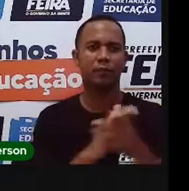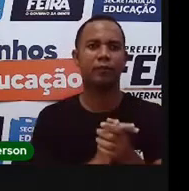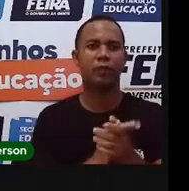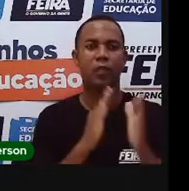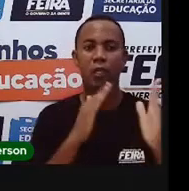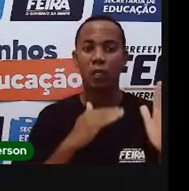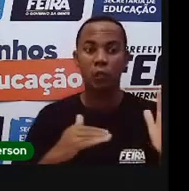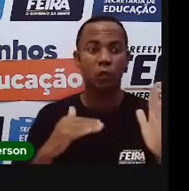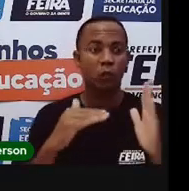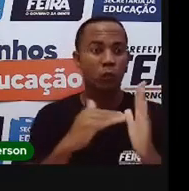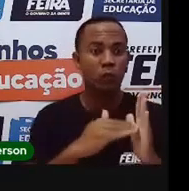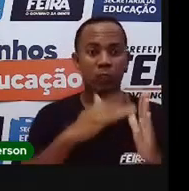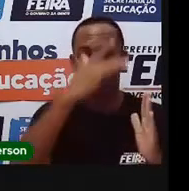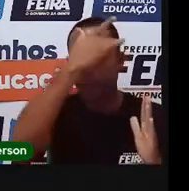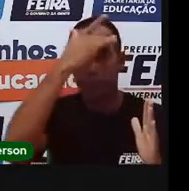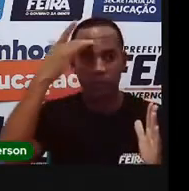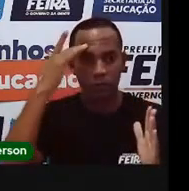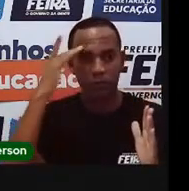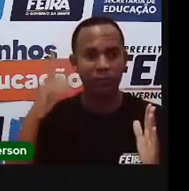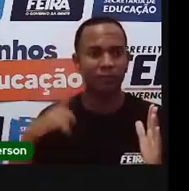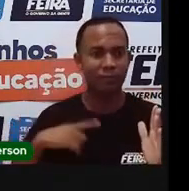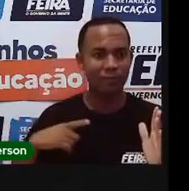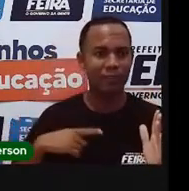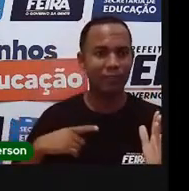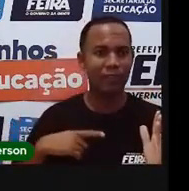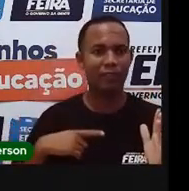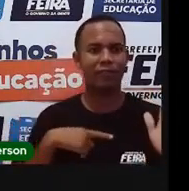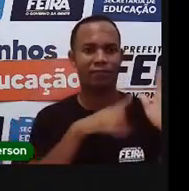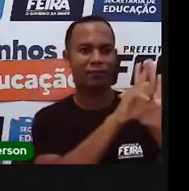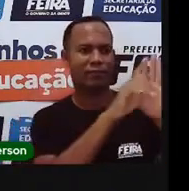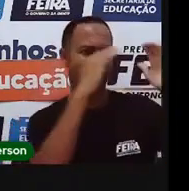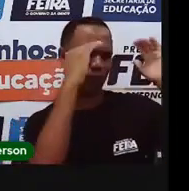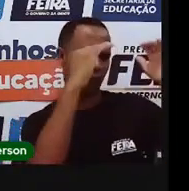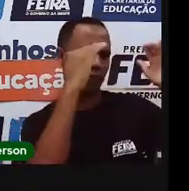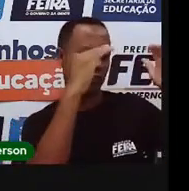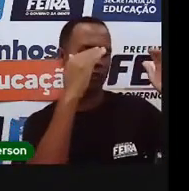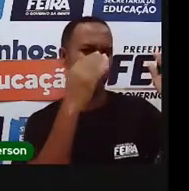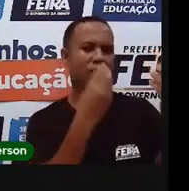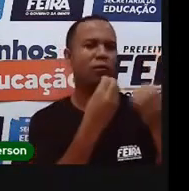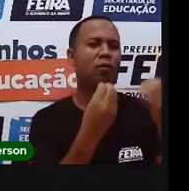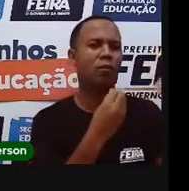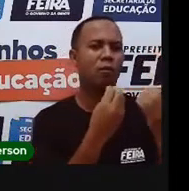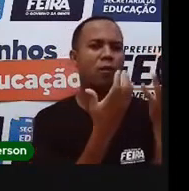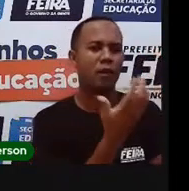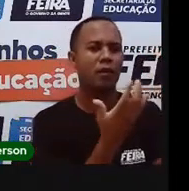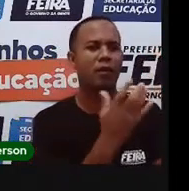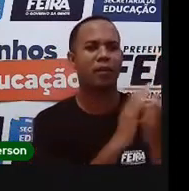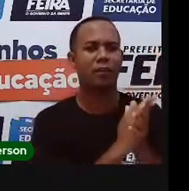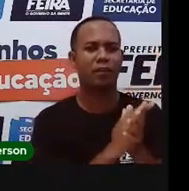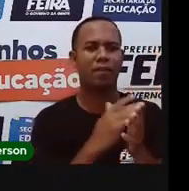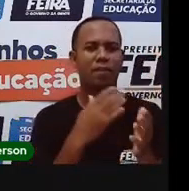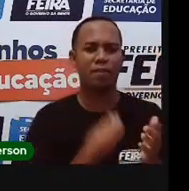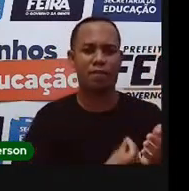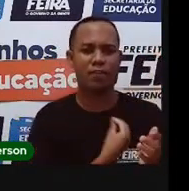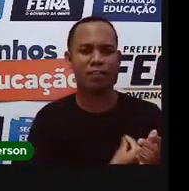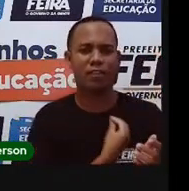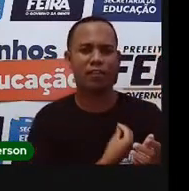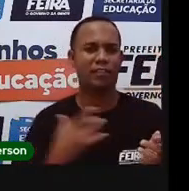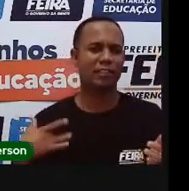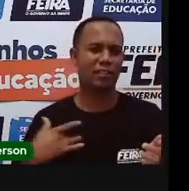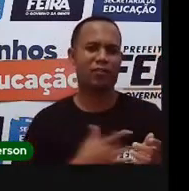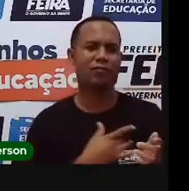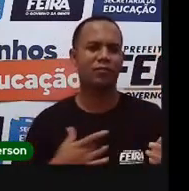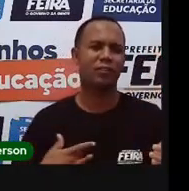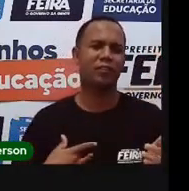Todas as pessoas têm direitos a esses serviços para viver de forma mais saudável e com mais